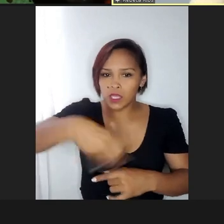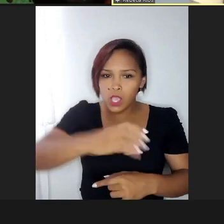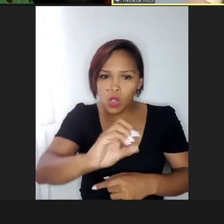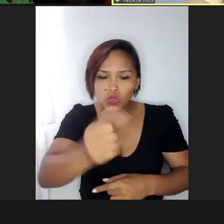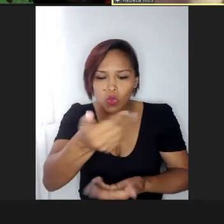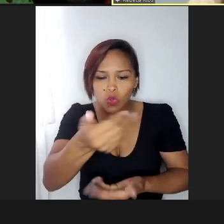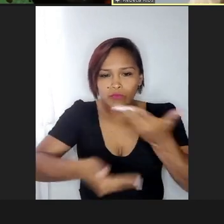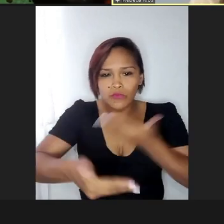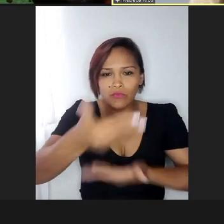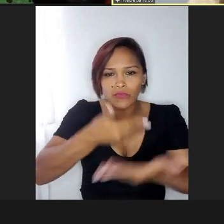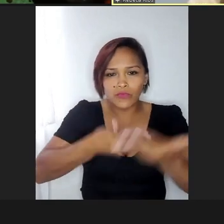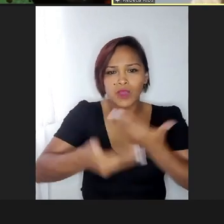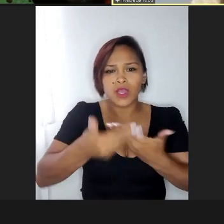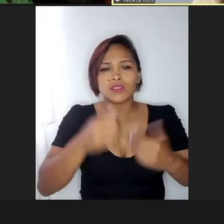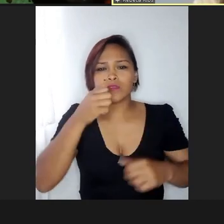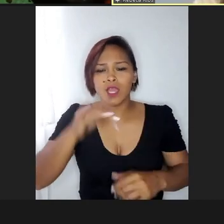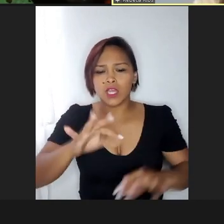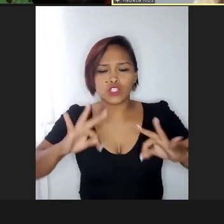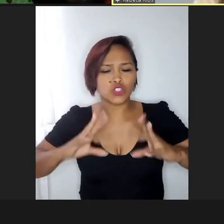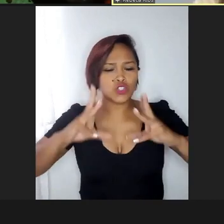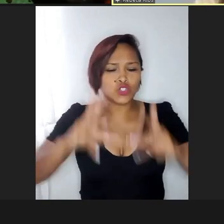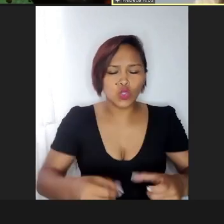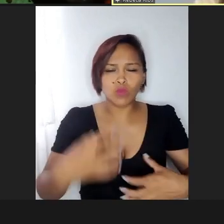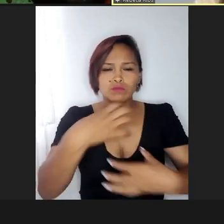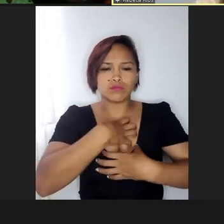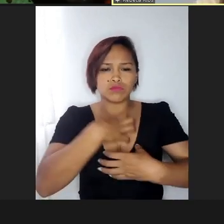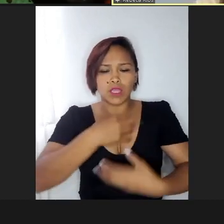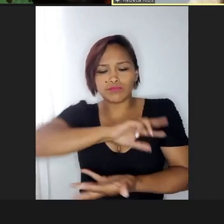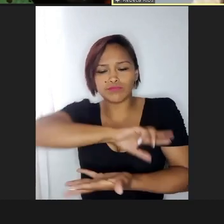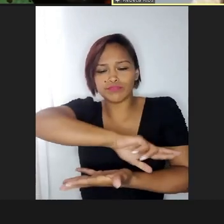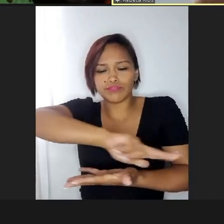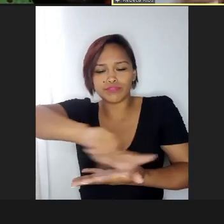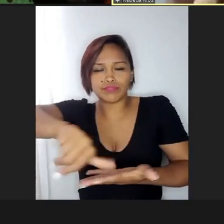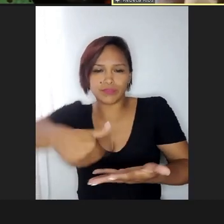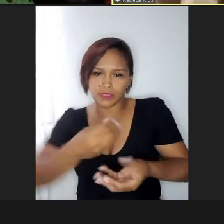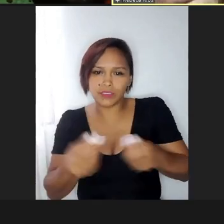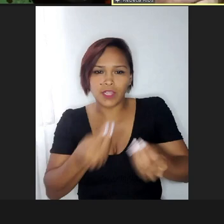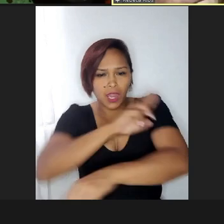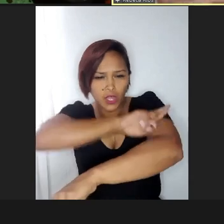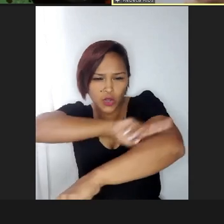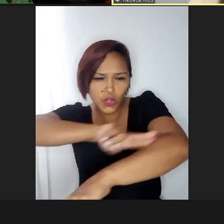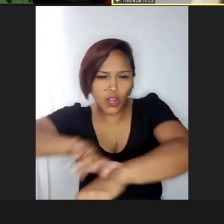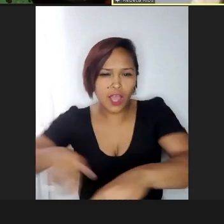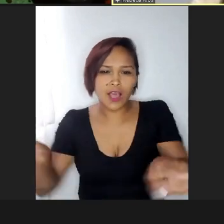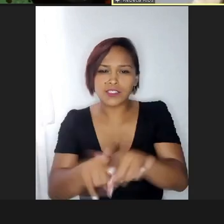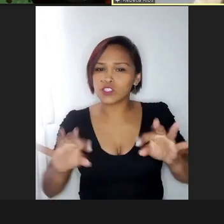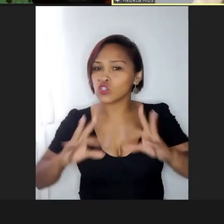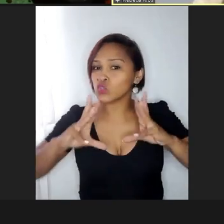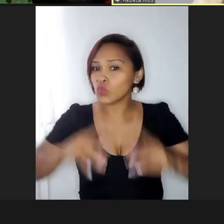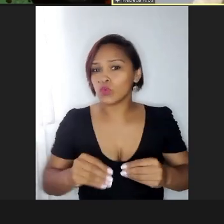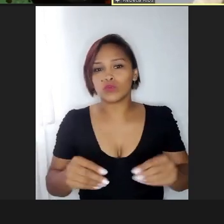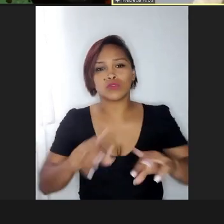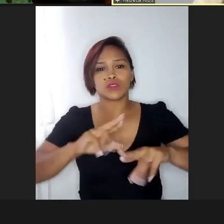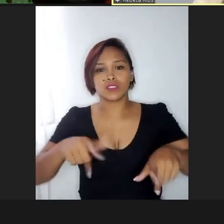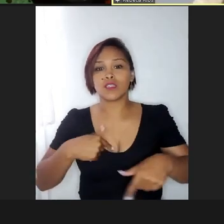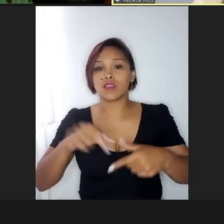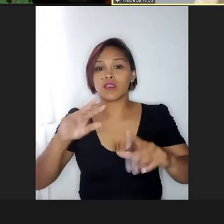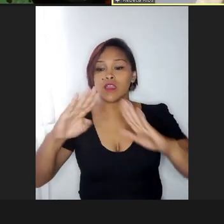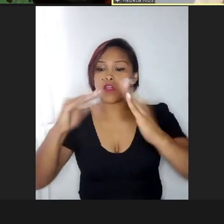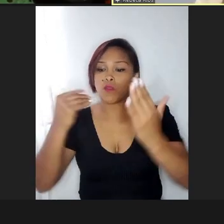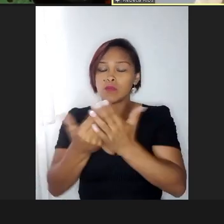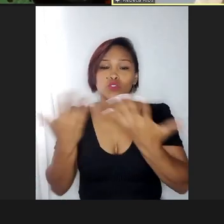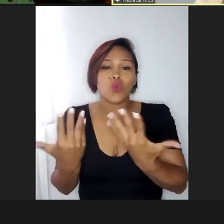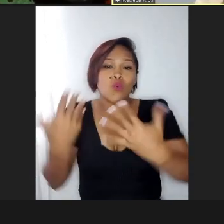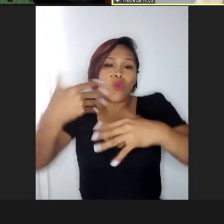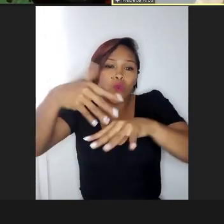de todas as formas, todas, né, diversidades, e era uma escola muito inclusiva, e eu